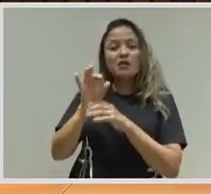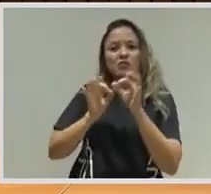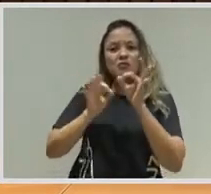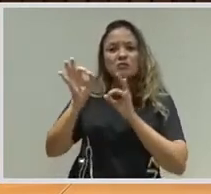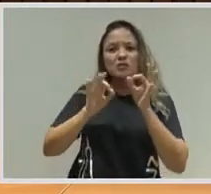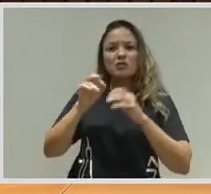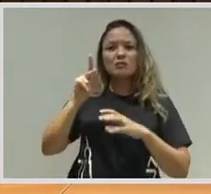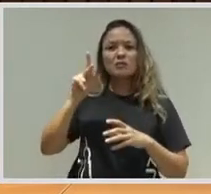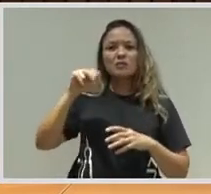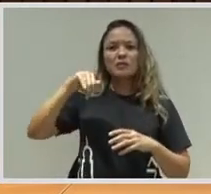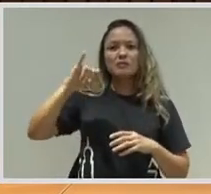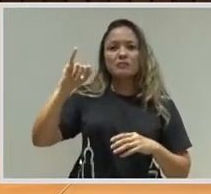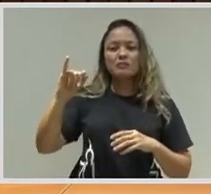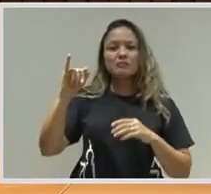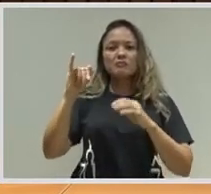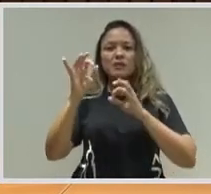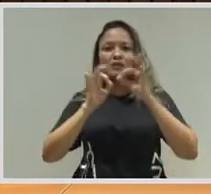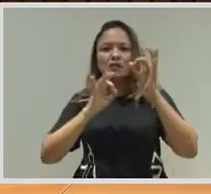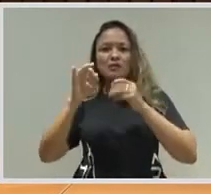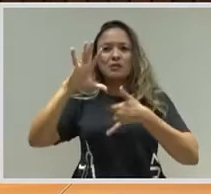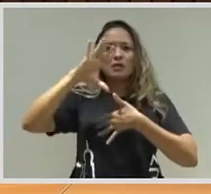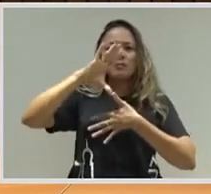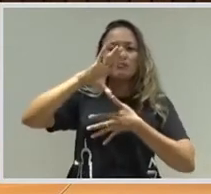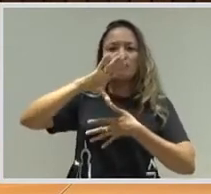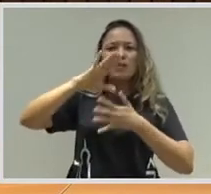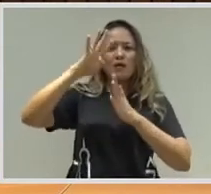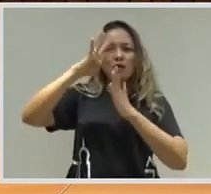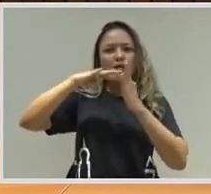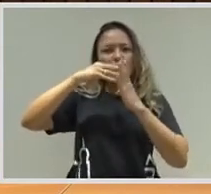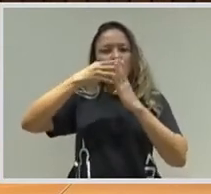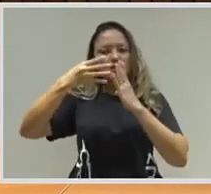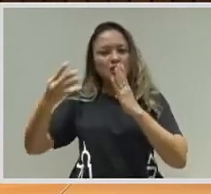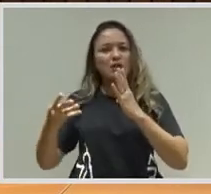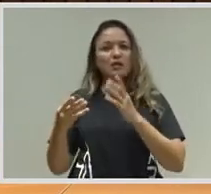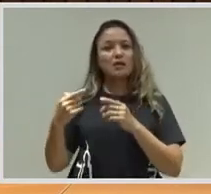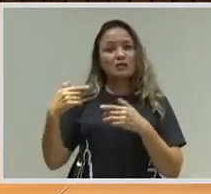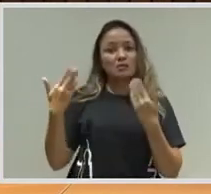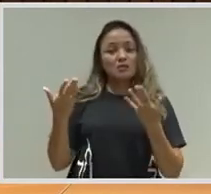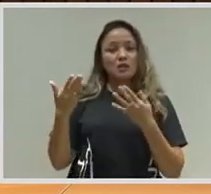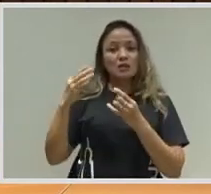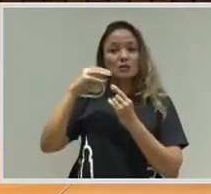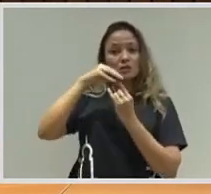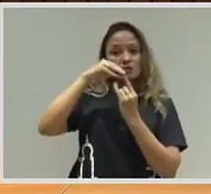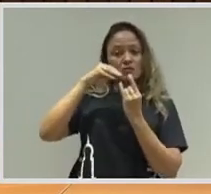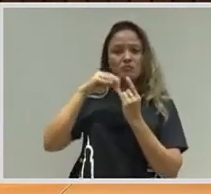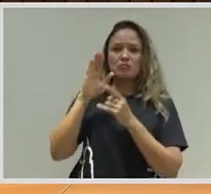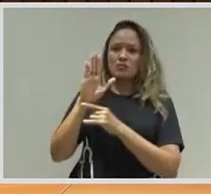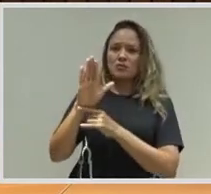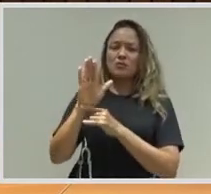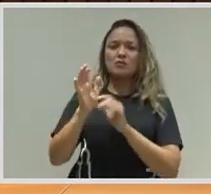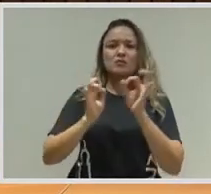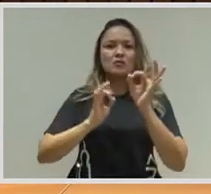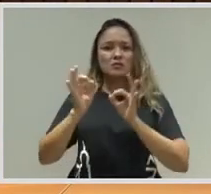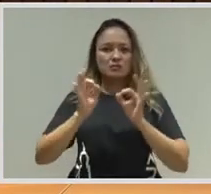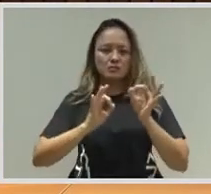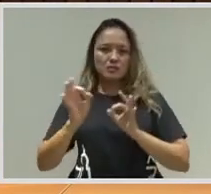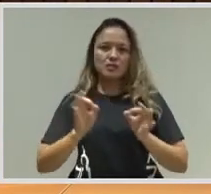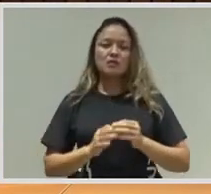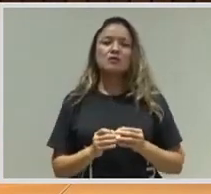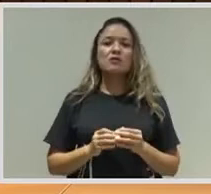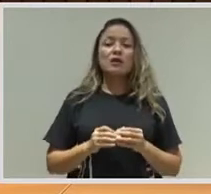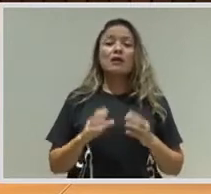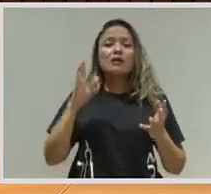do PNI. Então, o que está colocado como lá é uma conquista das políticas públicas. A gente tem ficar muito